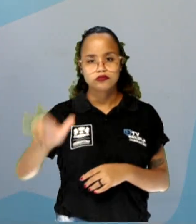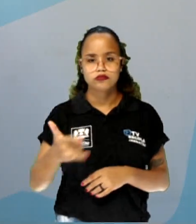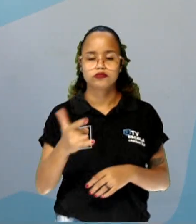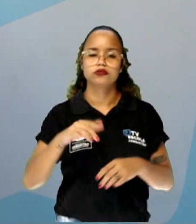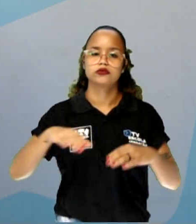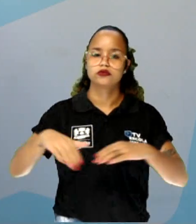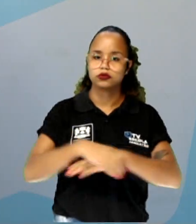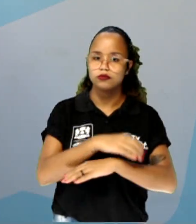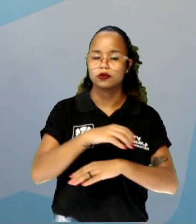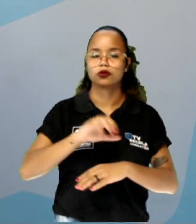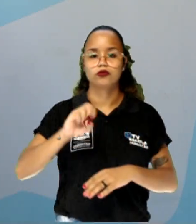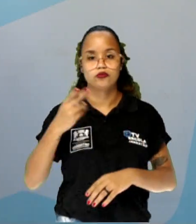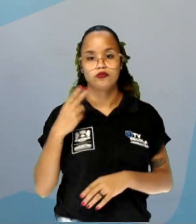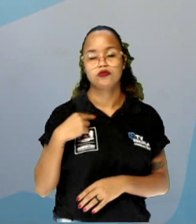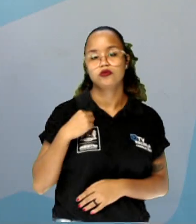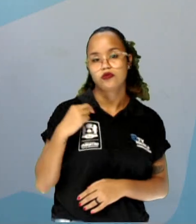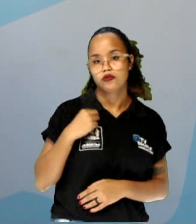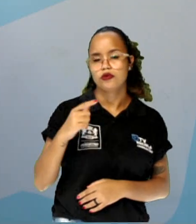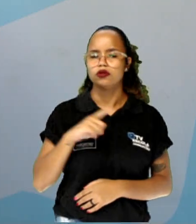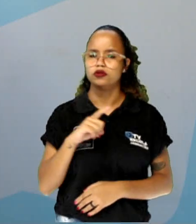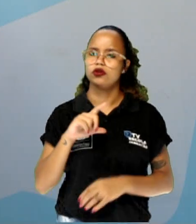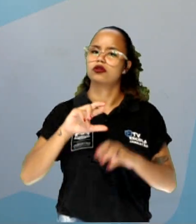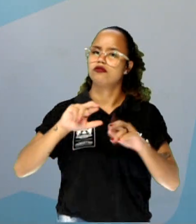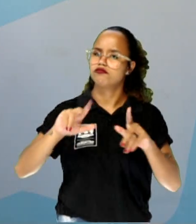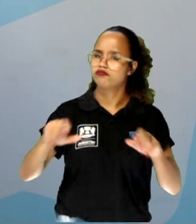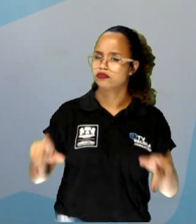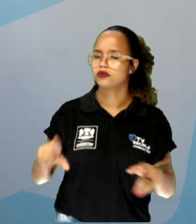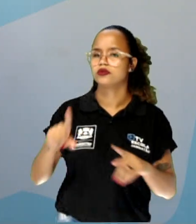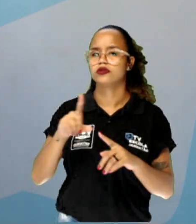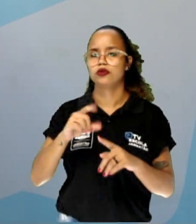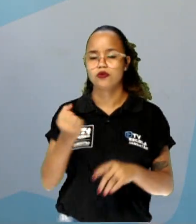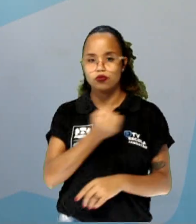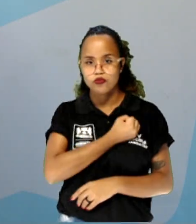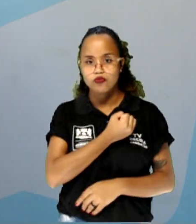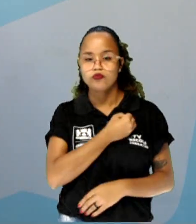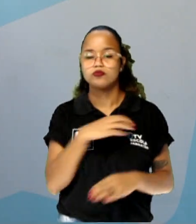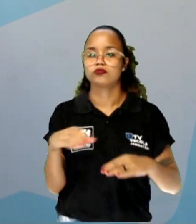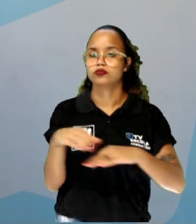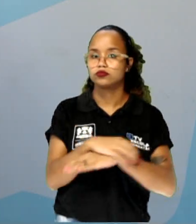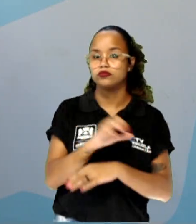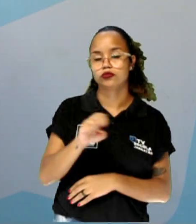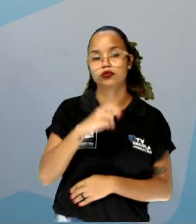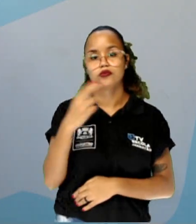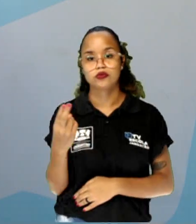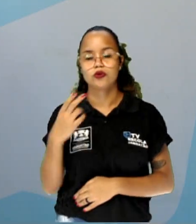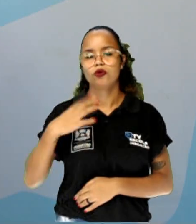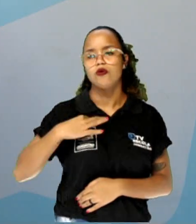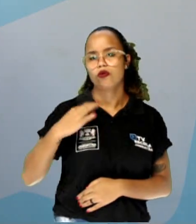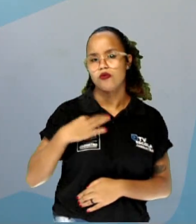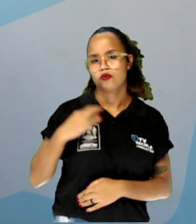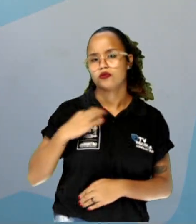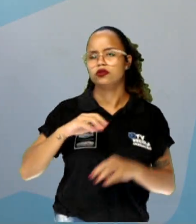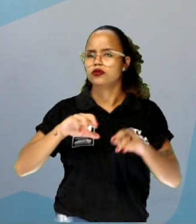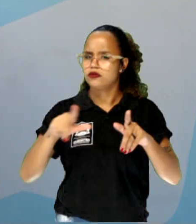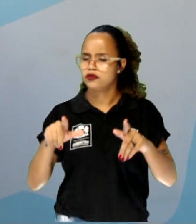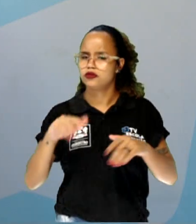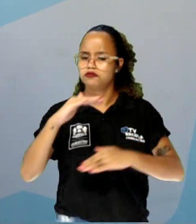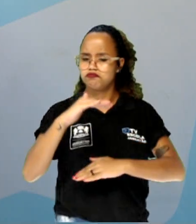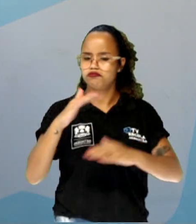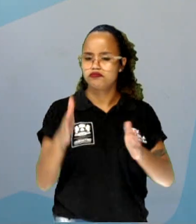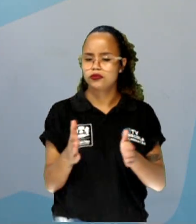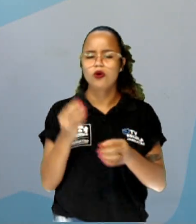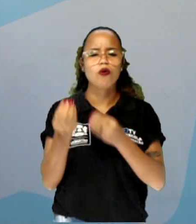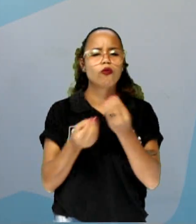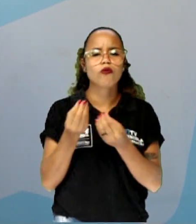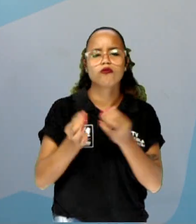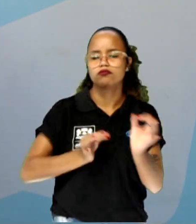roupa, né? Você vê que tem diferentes números de sapato, por exemplo, ou roupas de diferentes tamanhos, né? E como é que a loja se